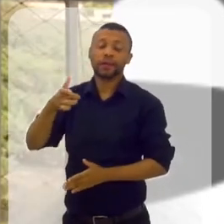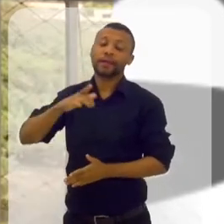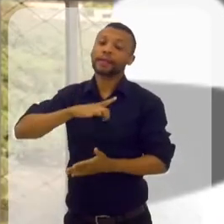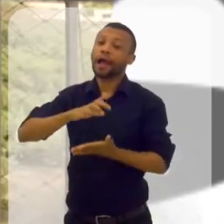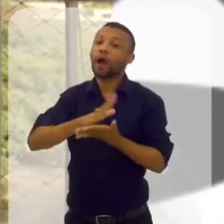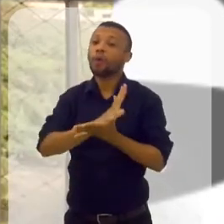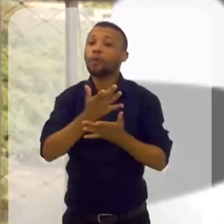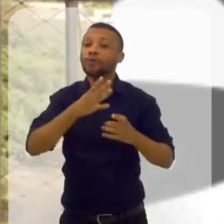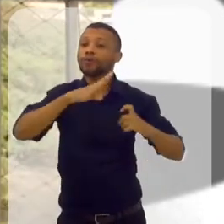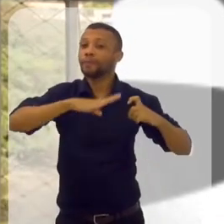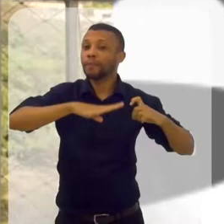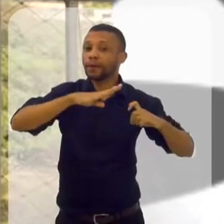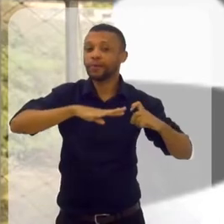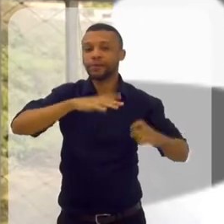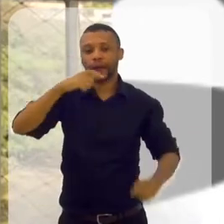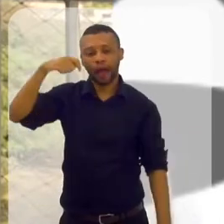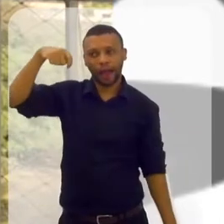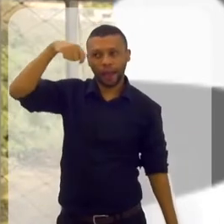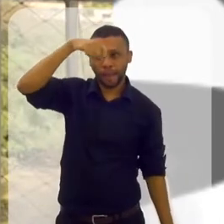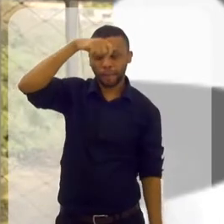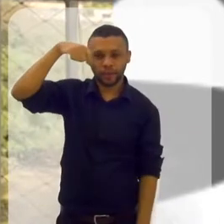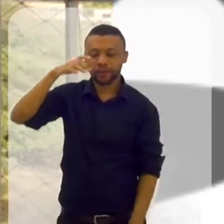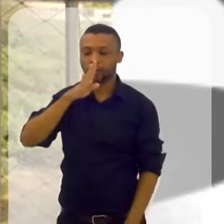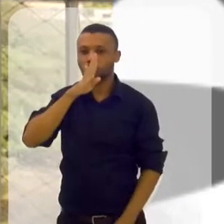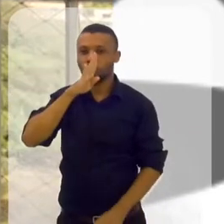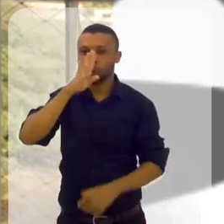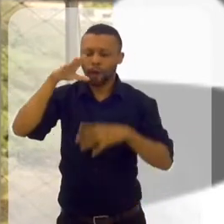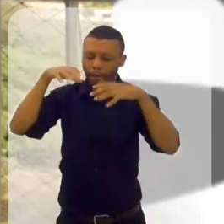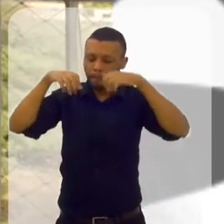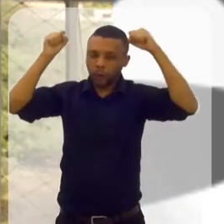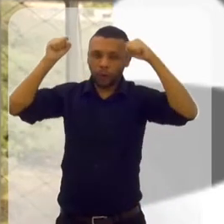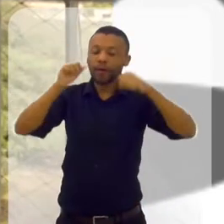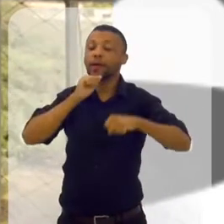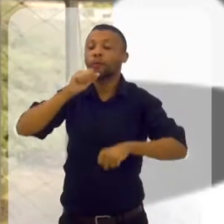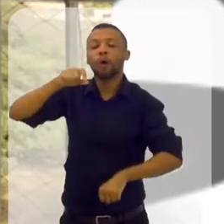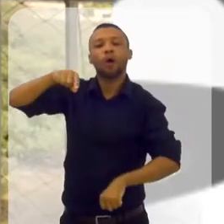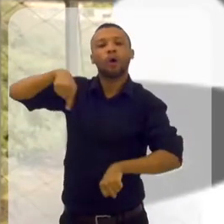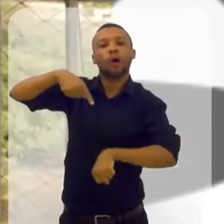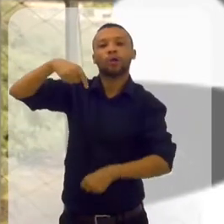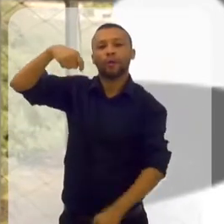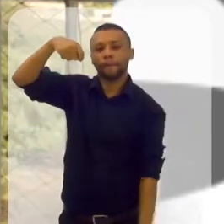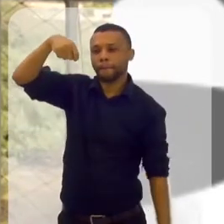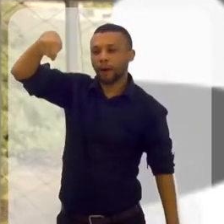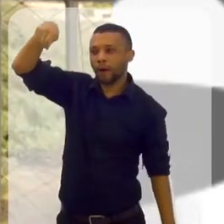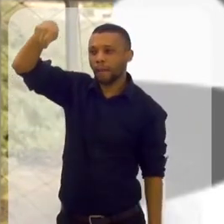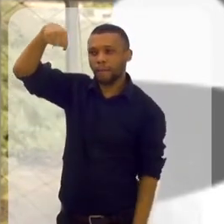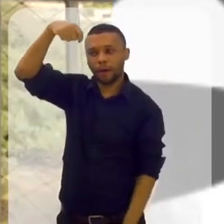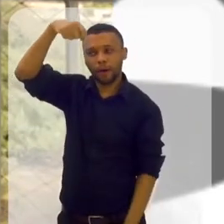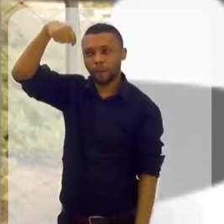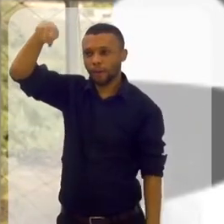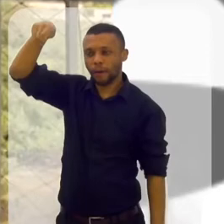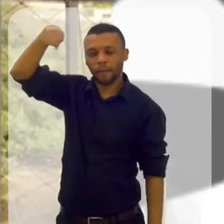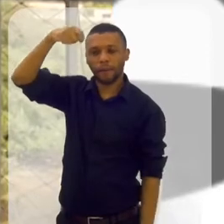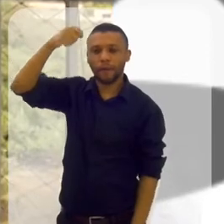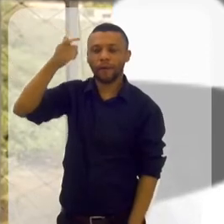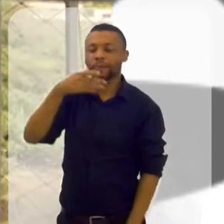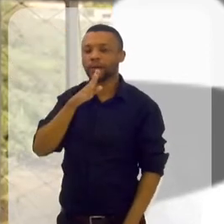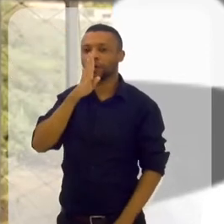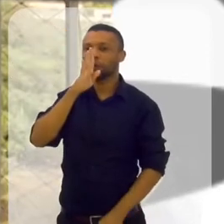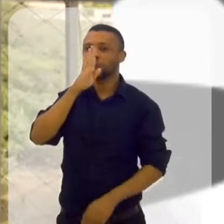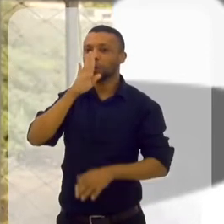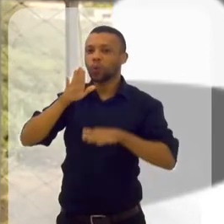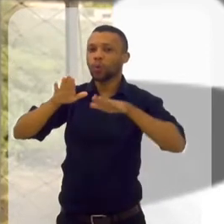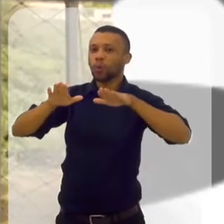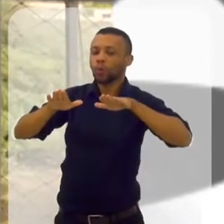de que a hipnose você fica inconsciente. Enfim, você falou do pêndulo. O pêndulo é usado mais para a radiestesia,